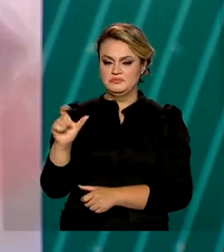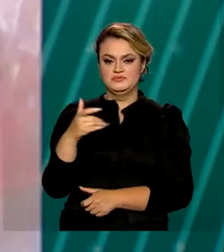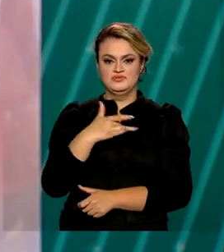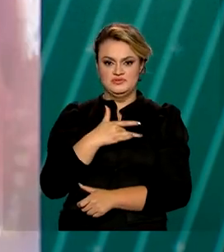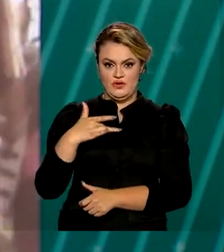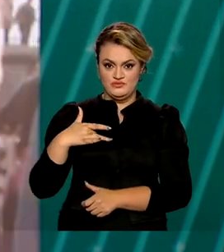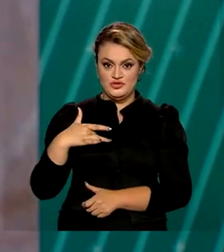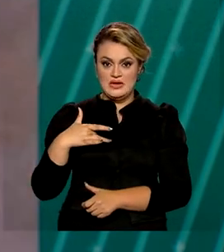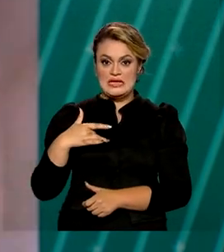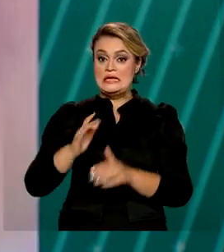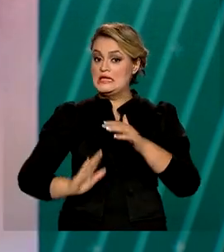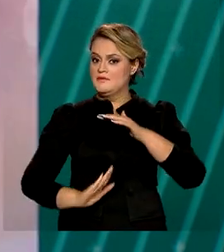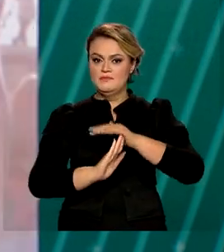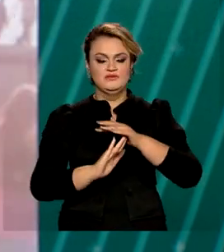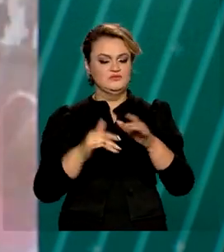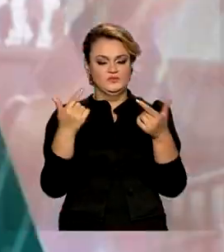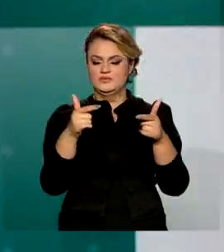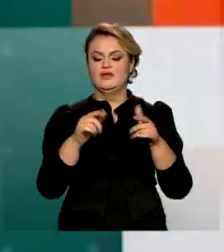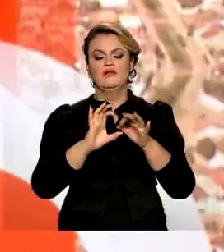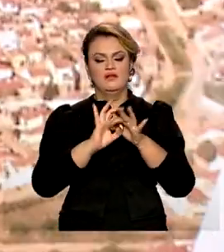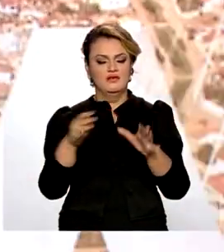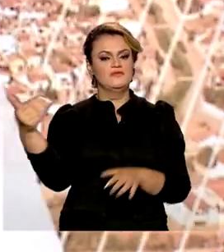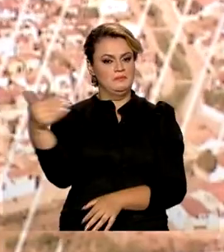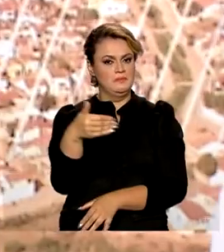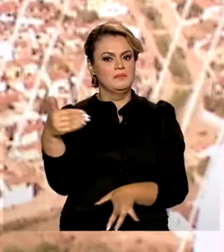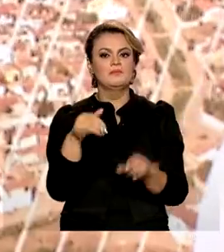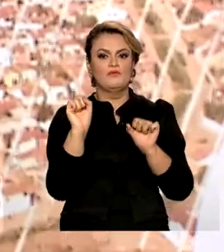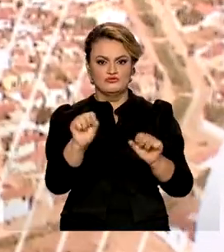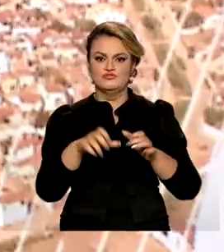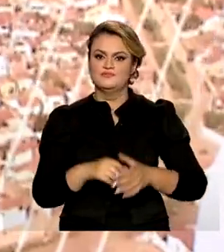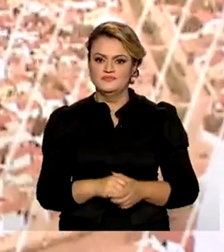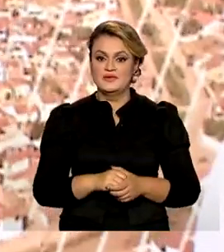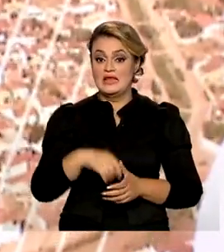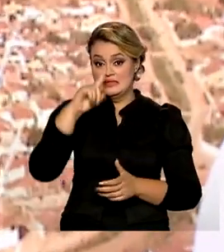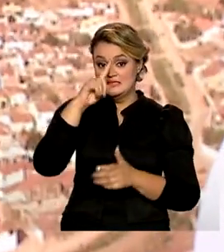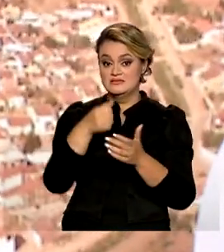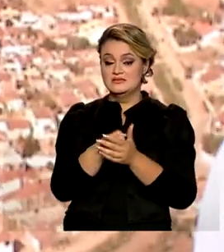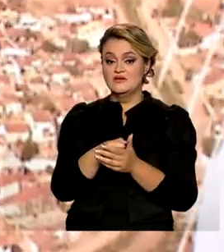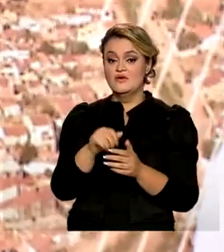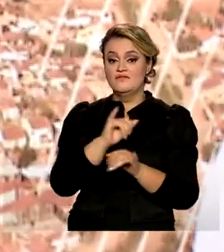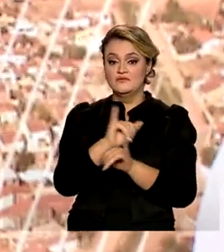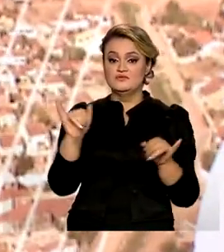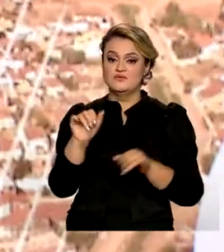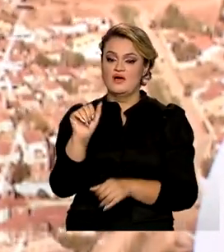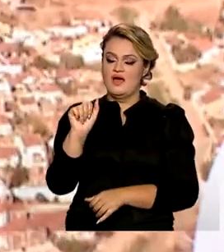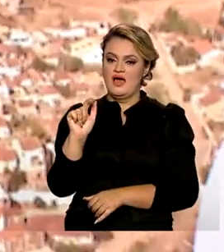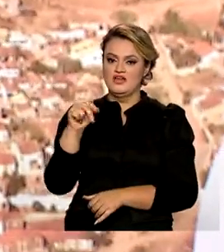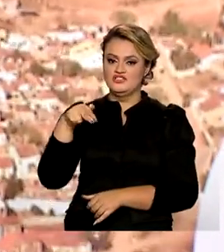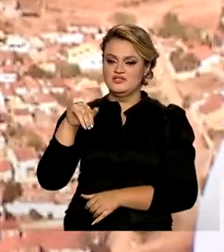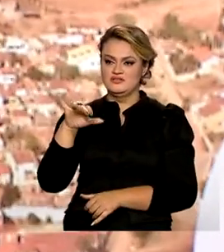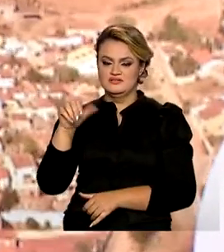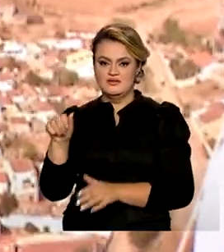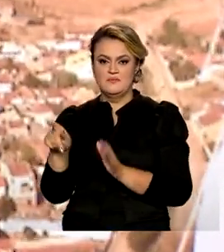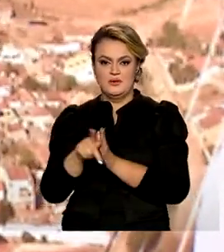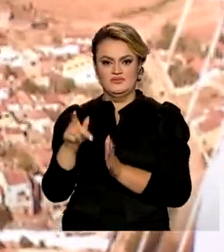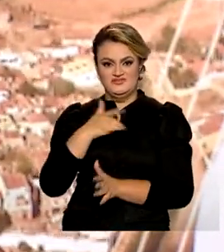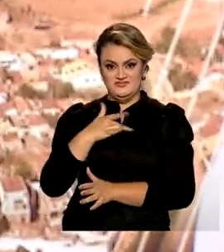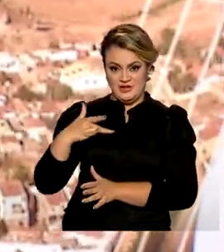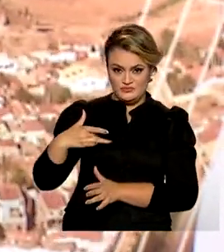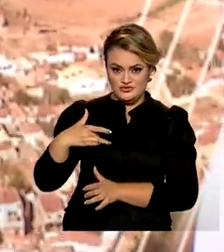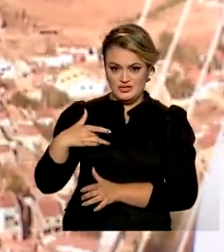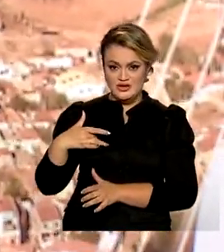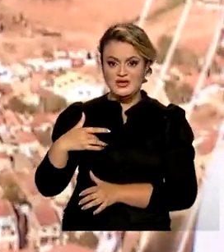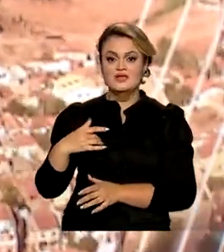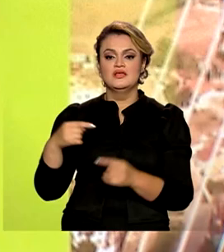deixar de ter um número limite nos planos de saúde. A decisão é da Agência Nacional de Saúde suplementar e